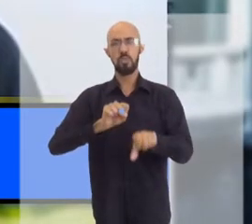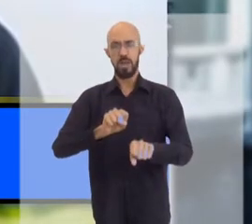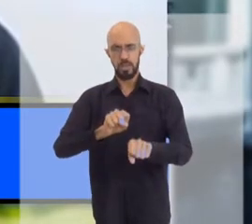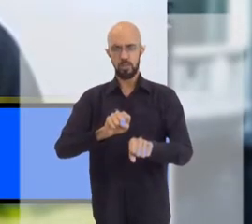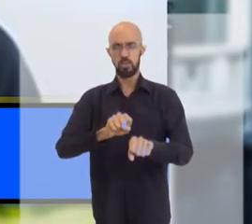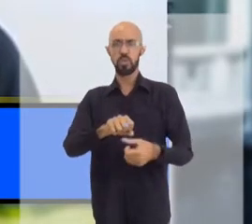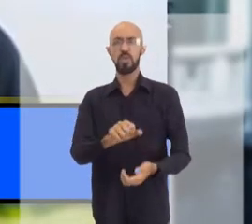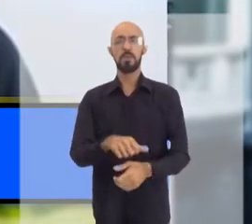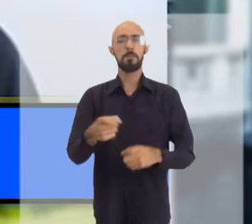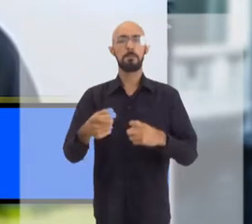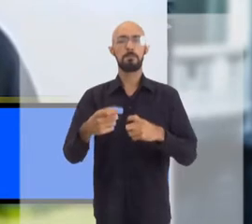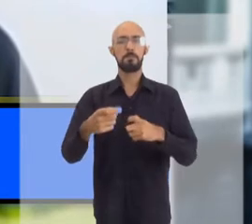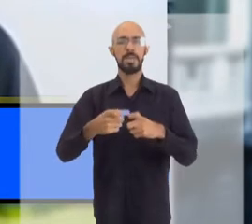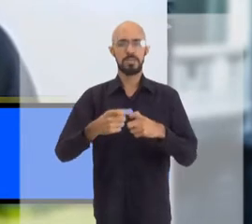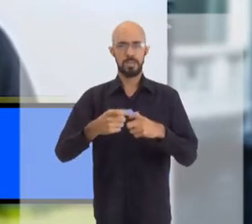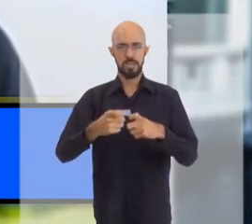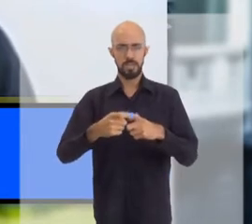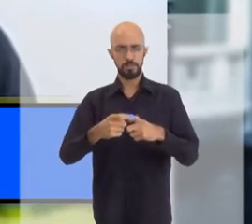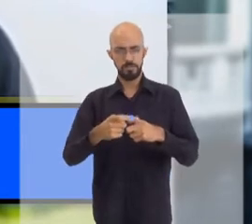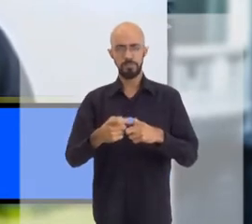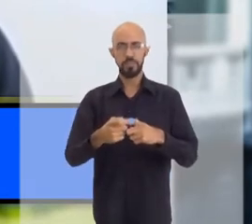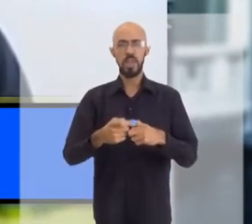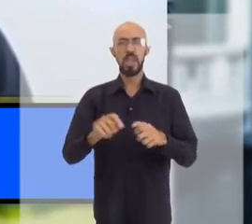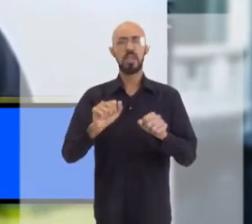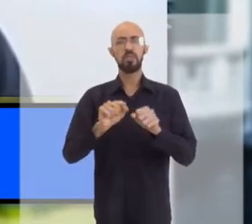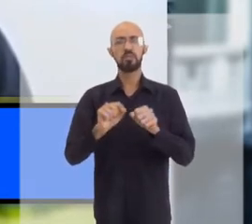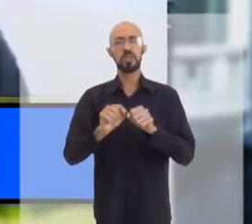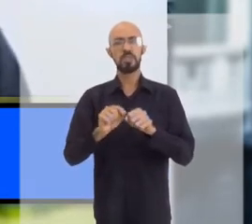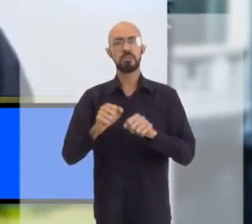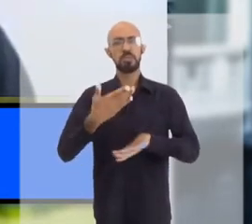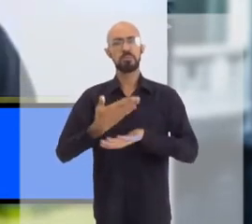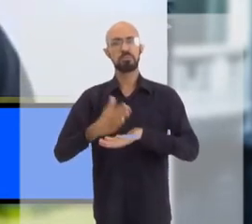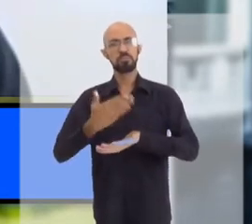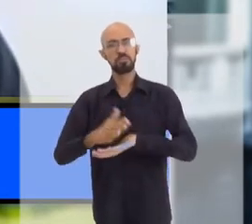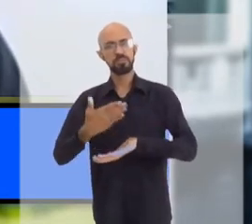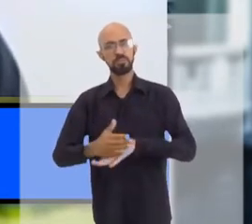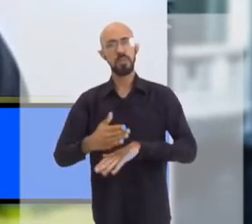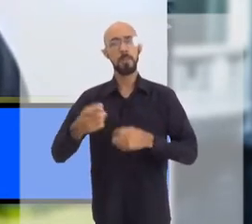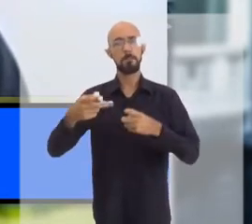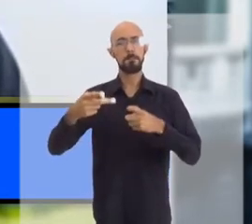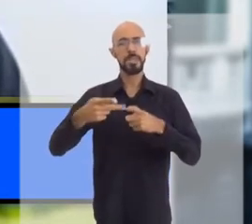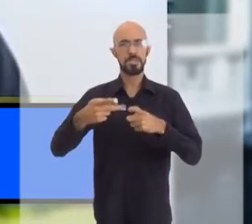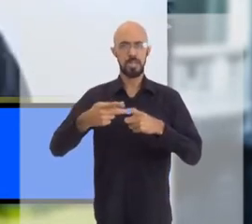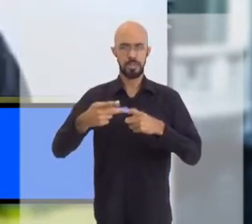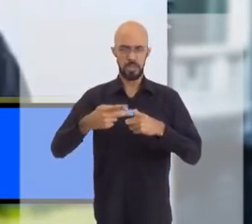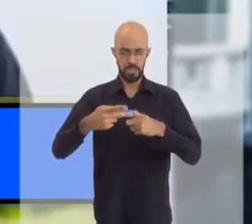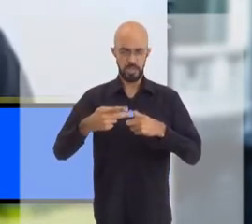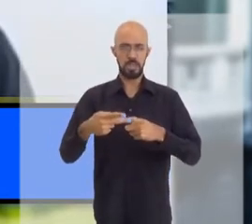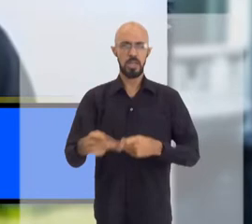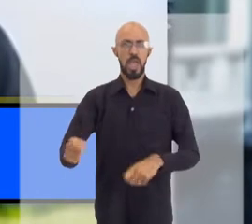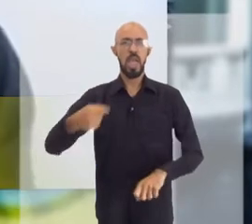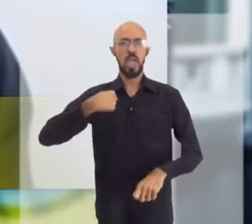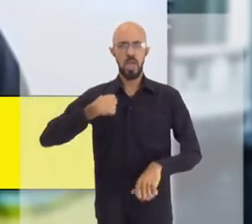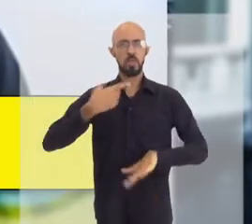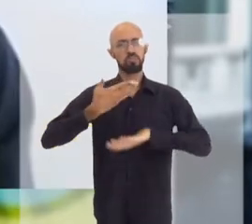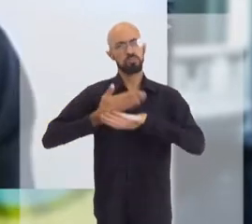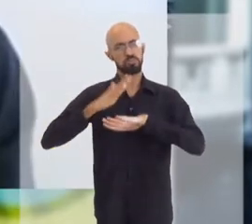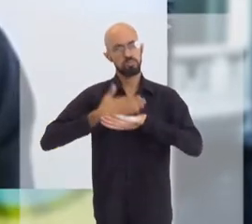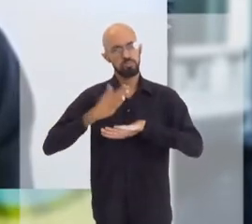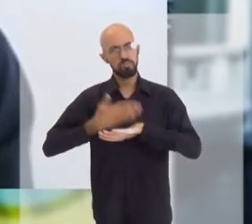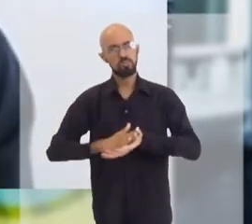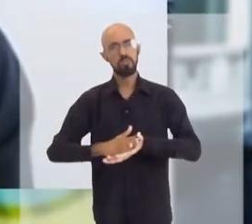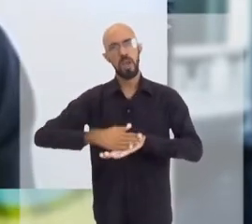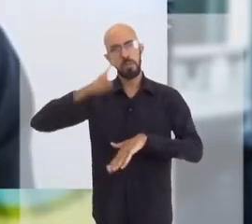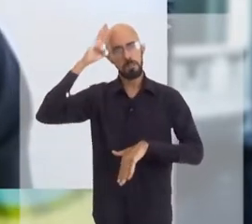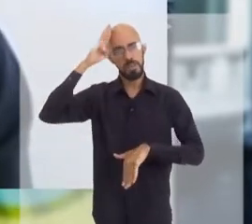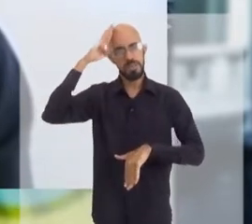em medicina, e fiz minha residência, minha especialização em pediatria, atuando principalmente